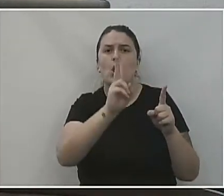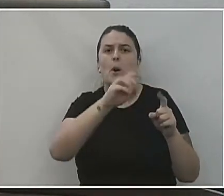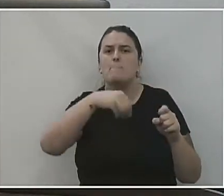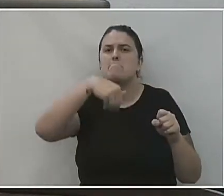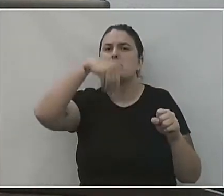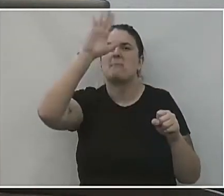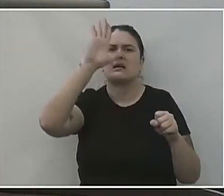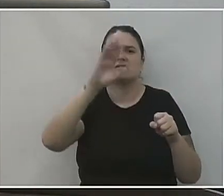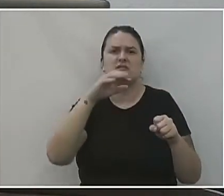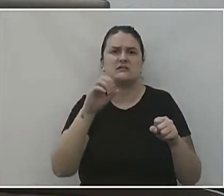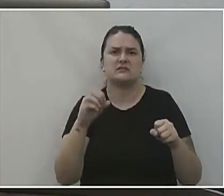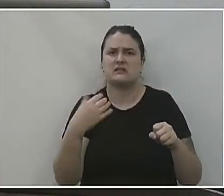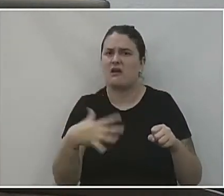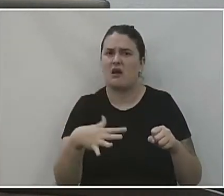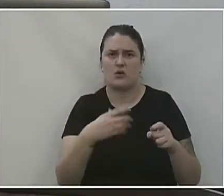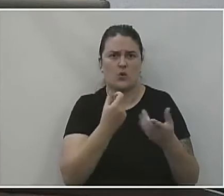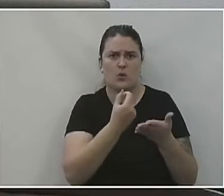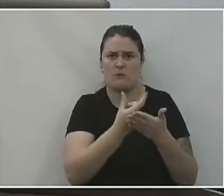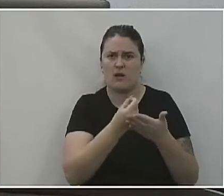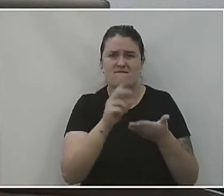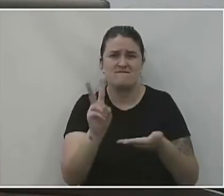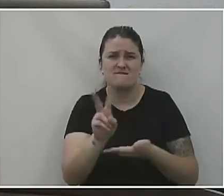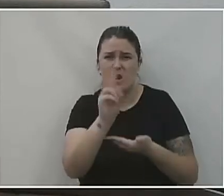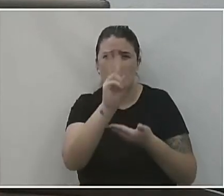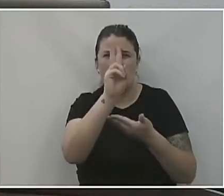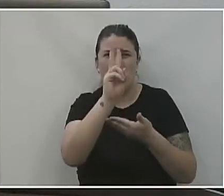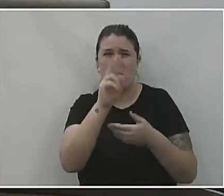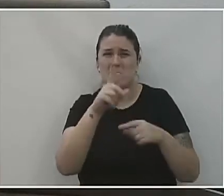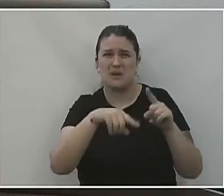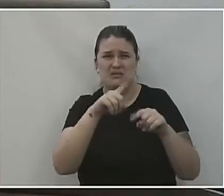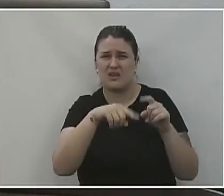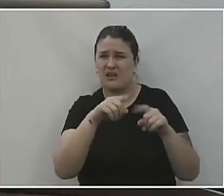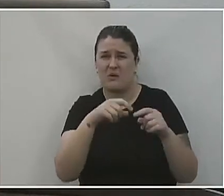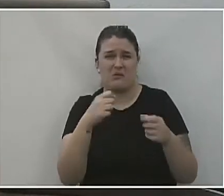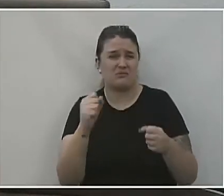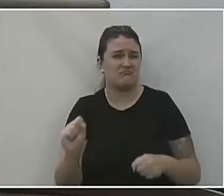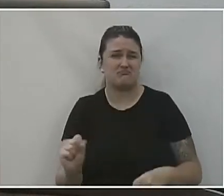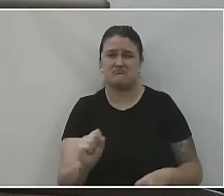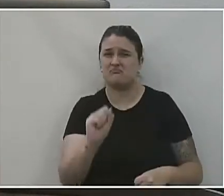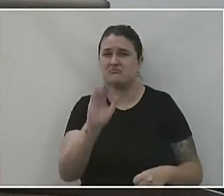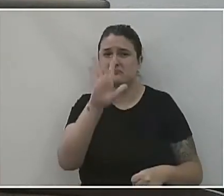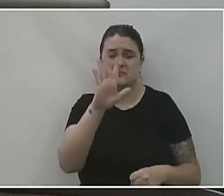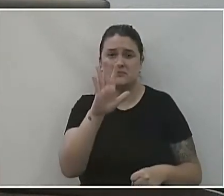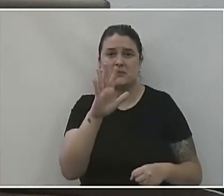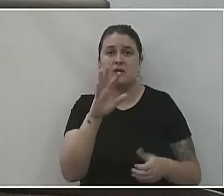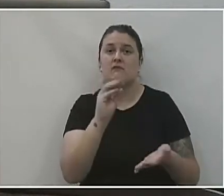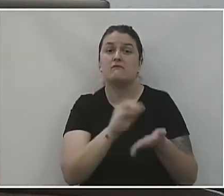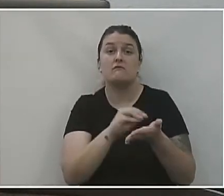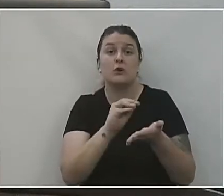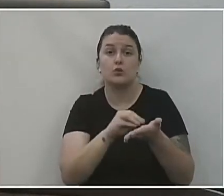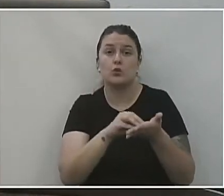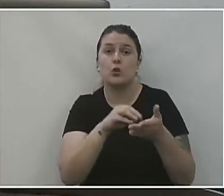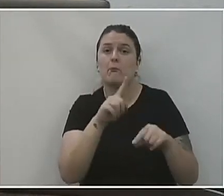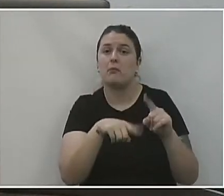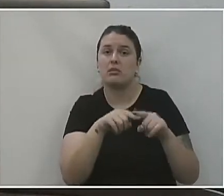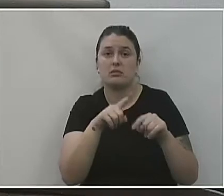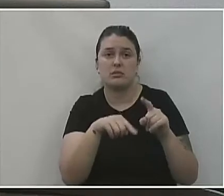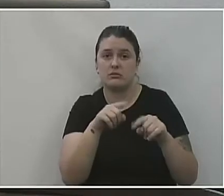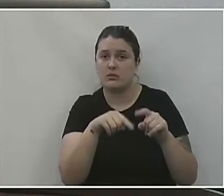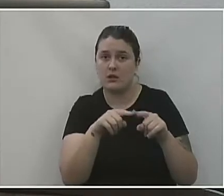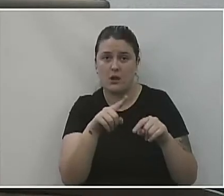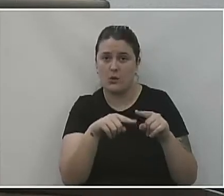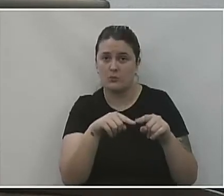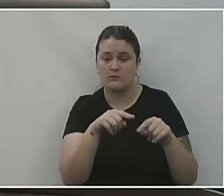o valor desses EPIs, eles foram em valores exorbitantes exorbitantes e que houve falta dessa mercadoria